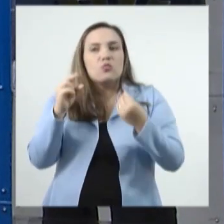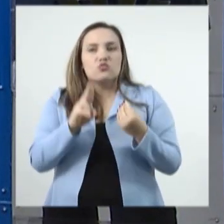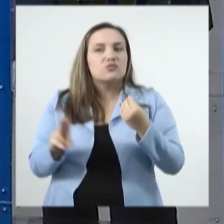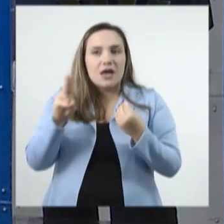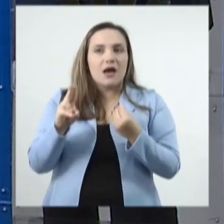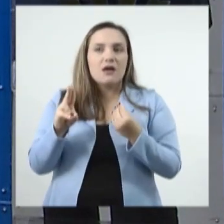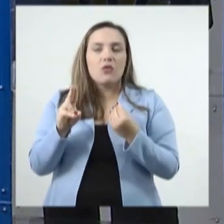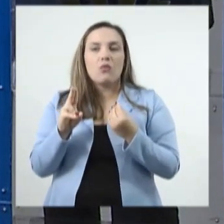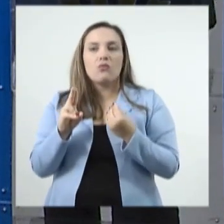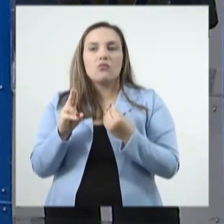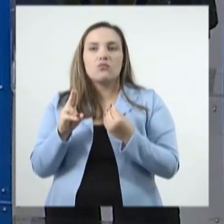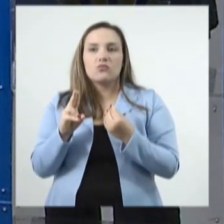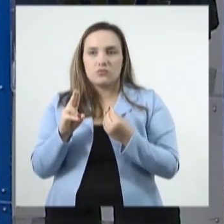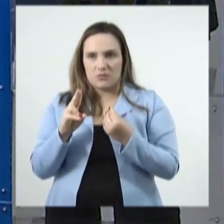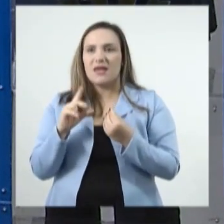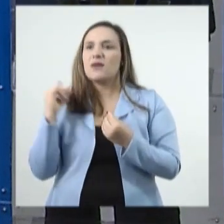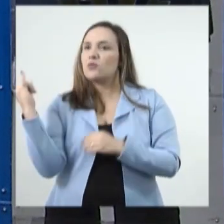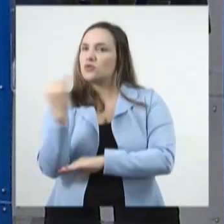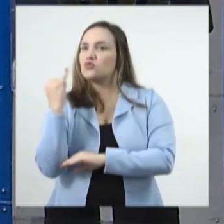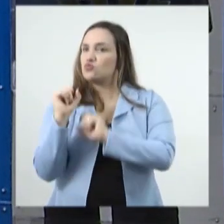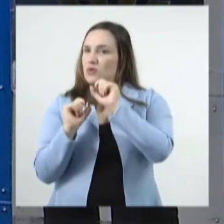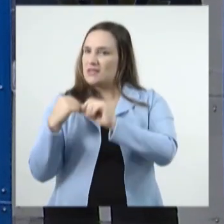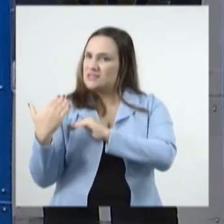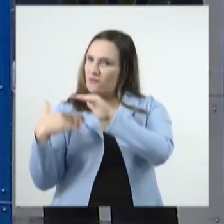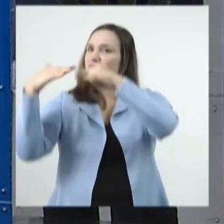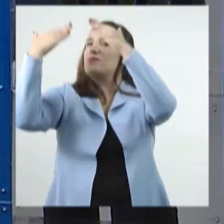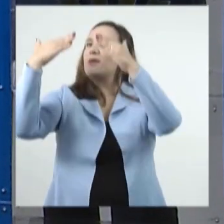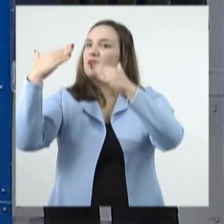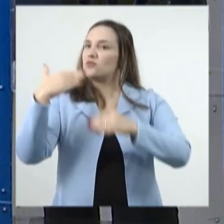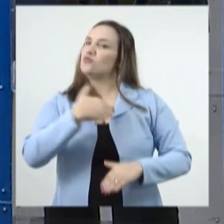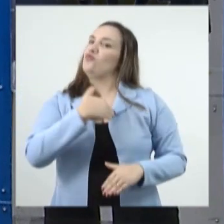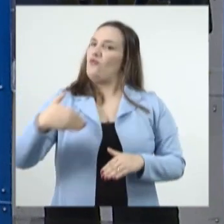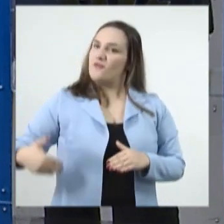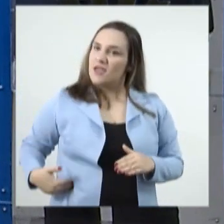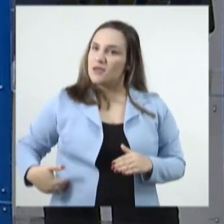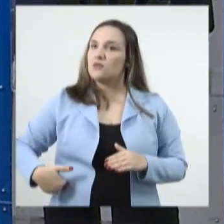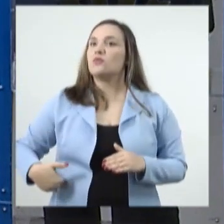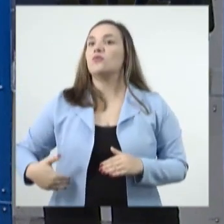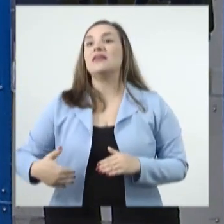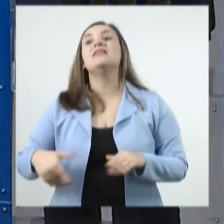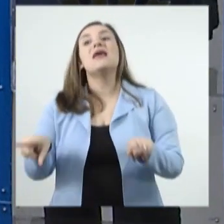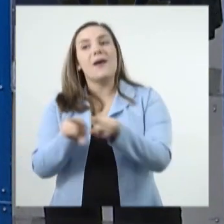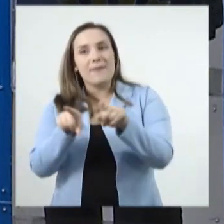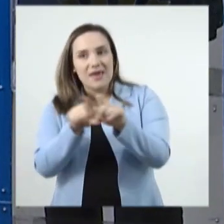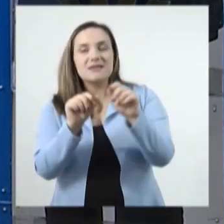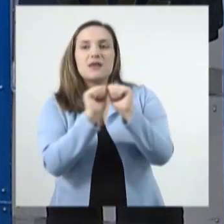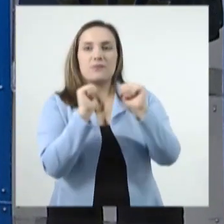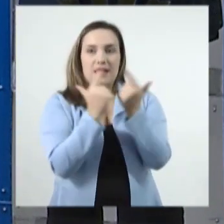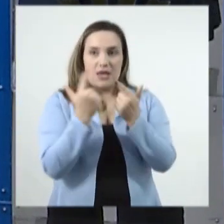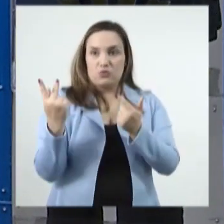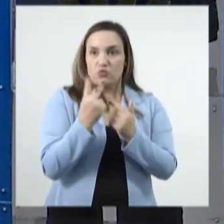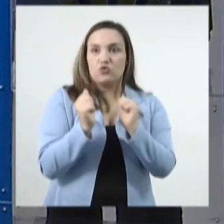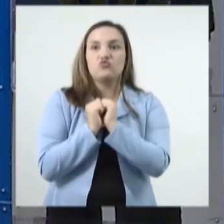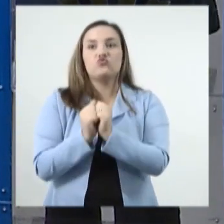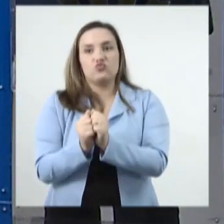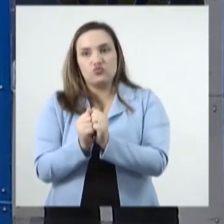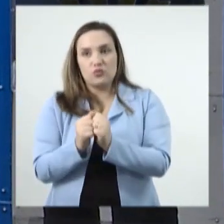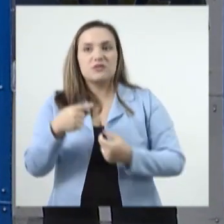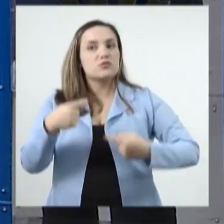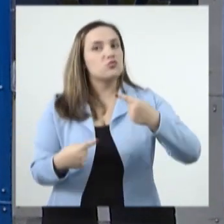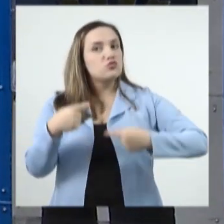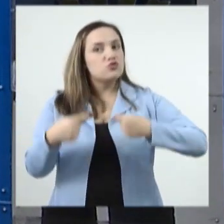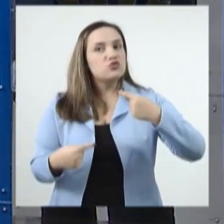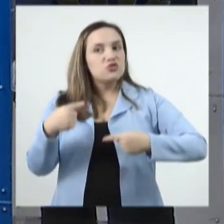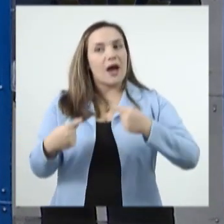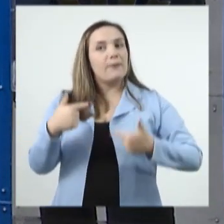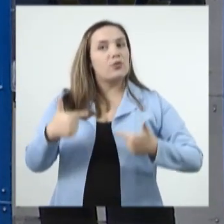proporcionou importantes avanços para Mato Grosso do Sul, a participação da Assembleia dos Deputados Estaduais na discussão de políticas públicas,